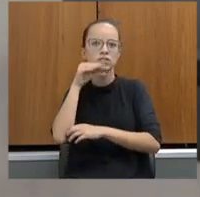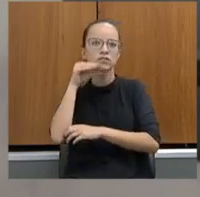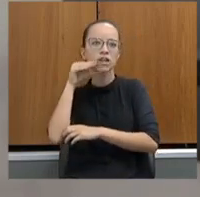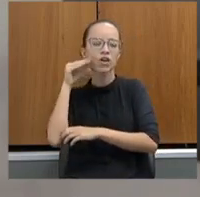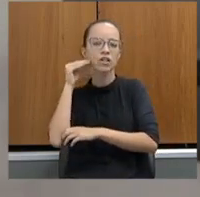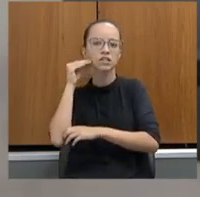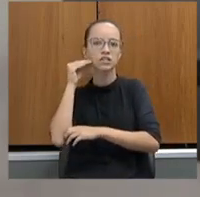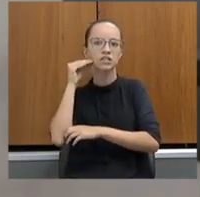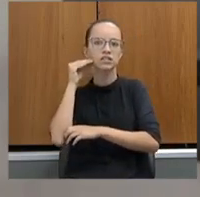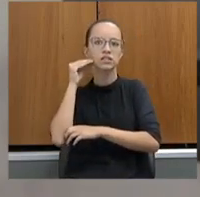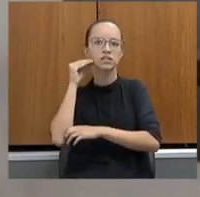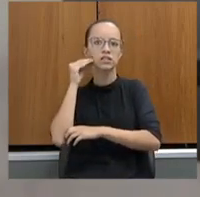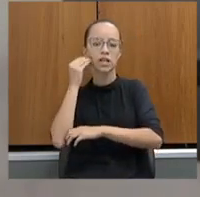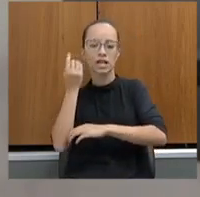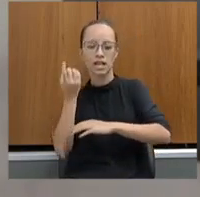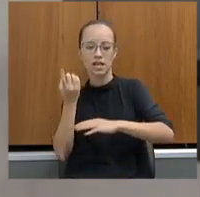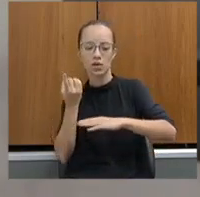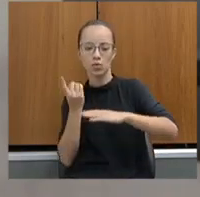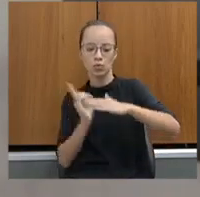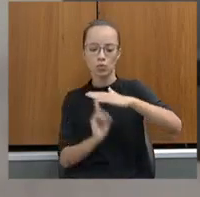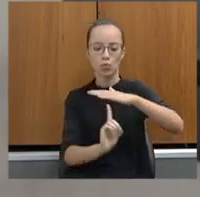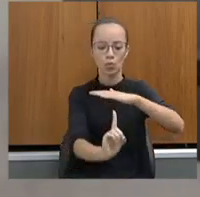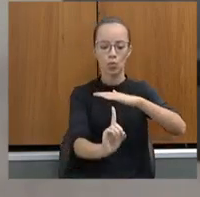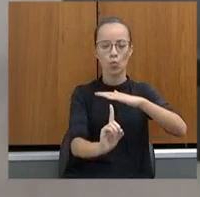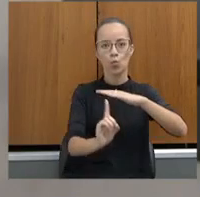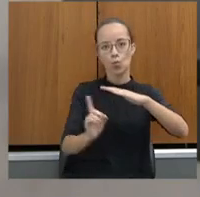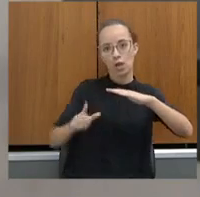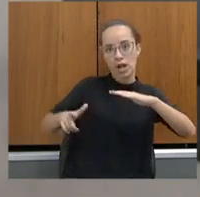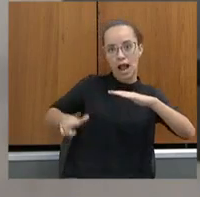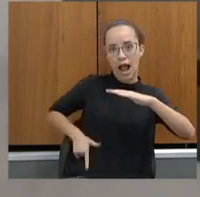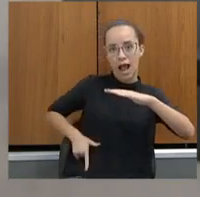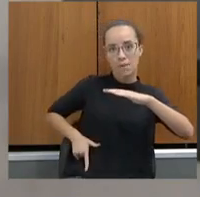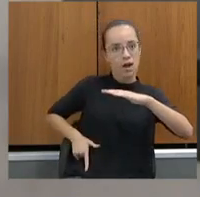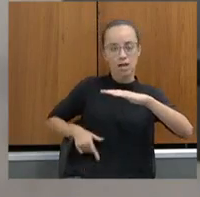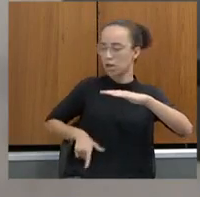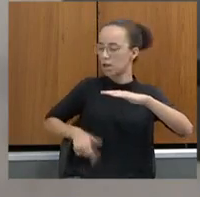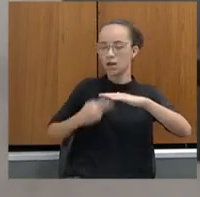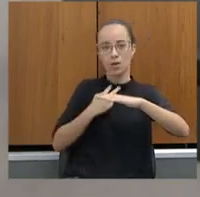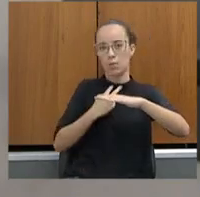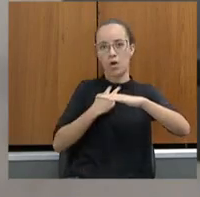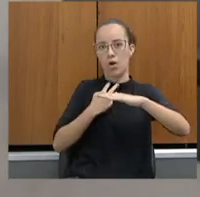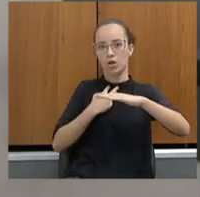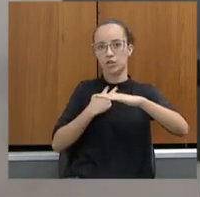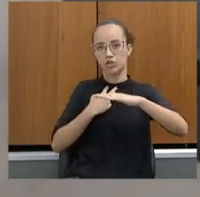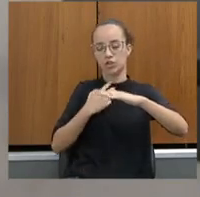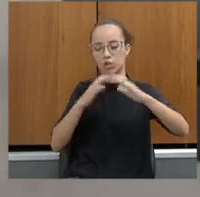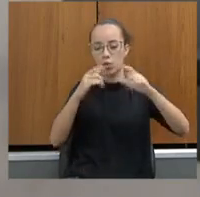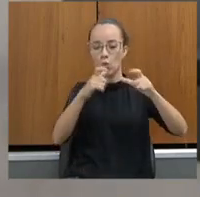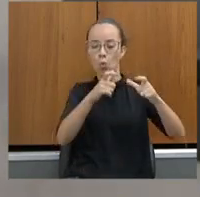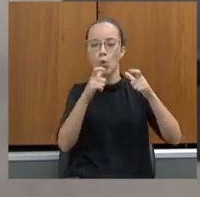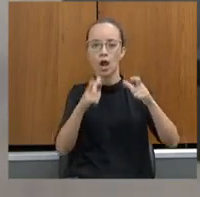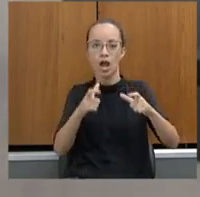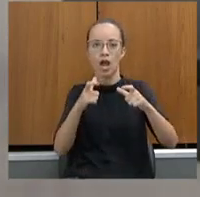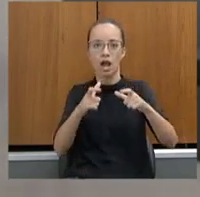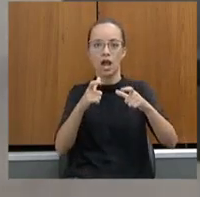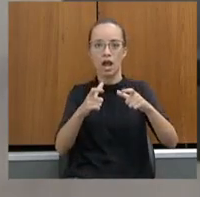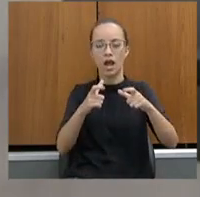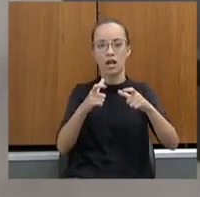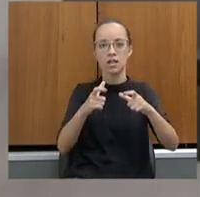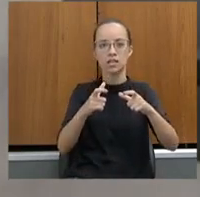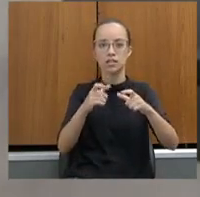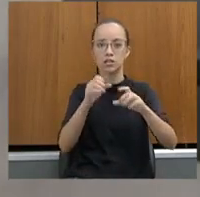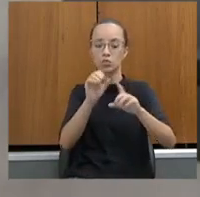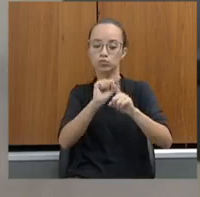ou terceiros portando arma de fogo nas unidades sócio-educativas sob sua responsabilidade,